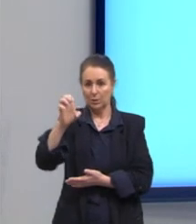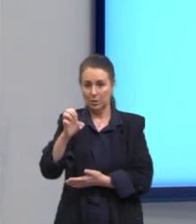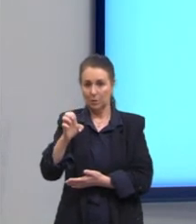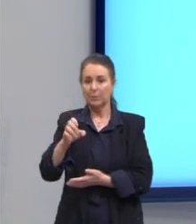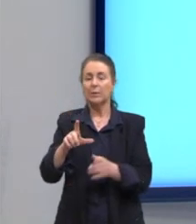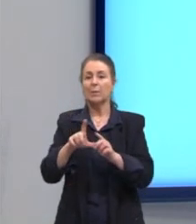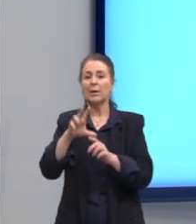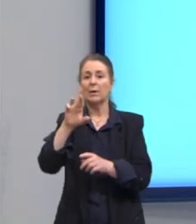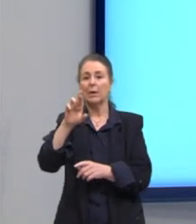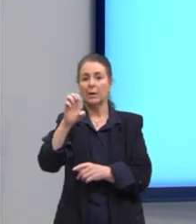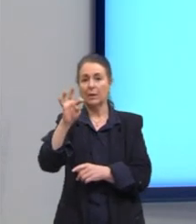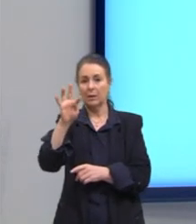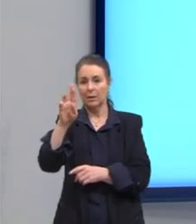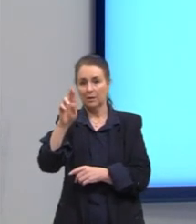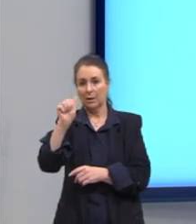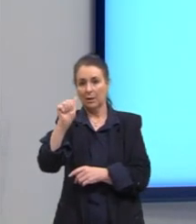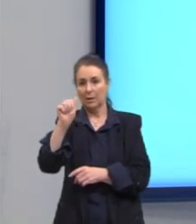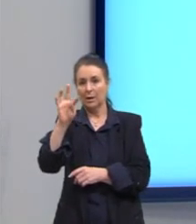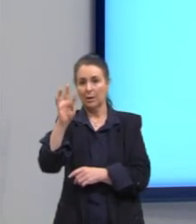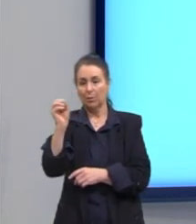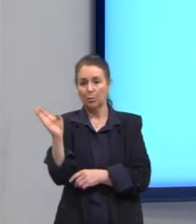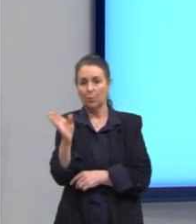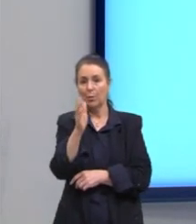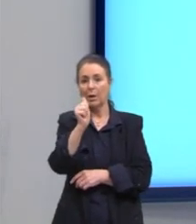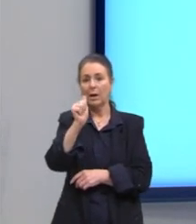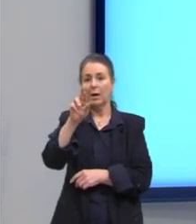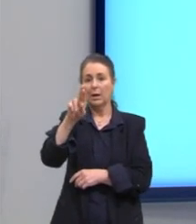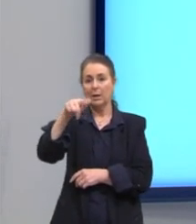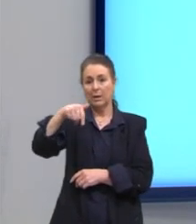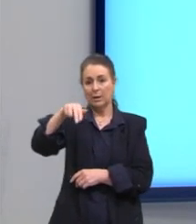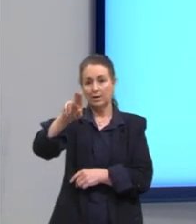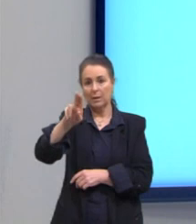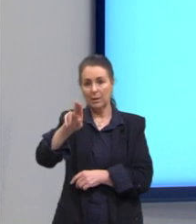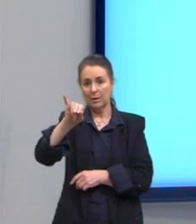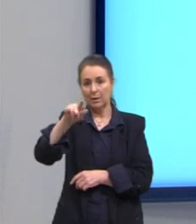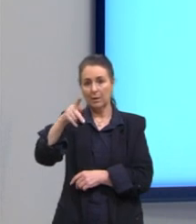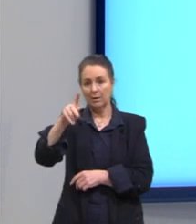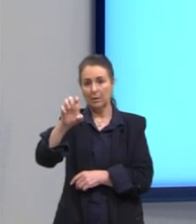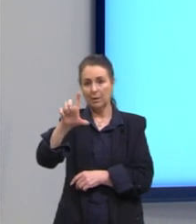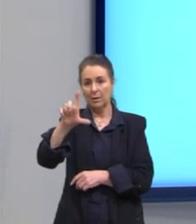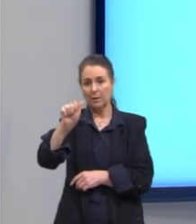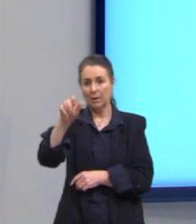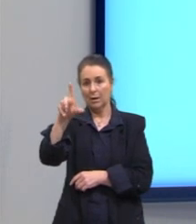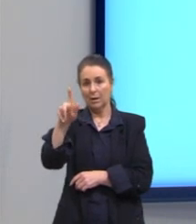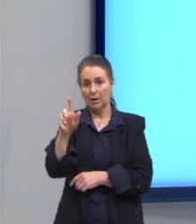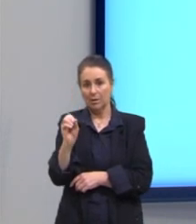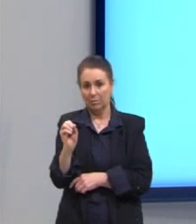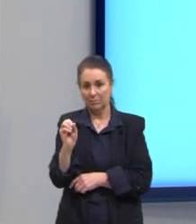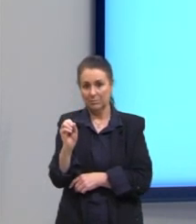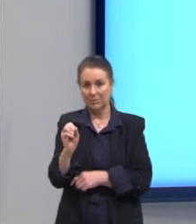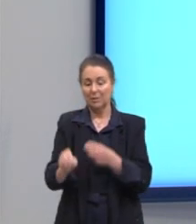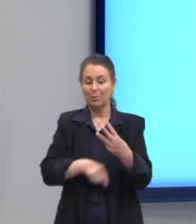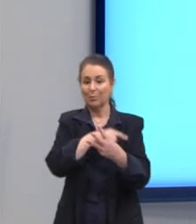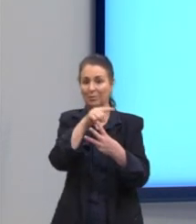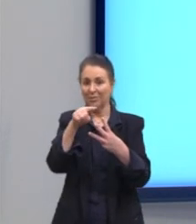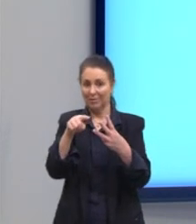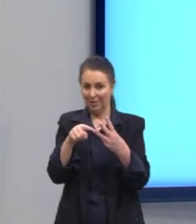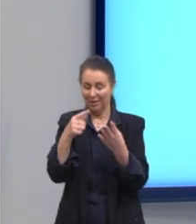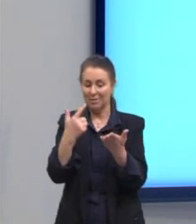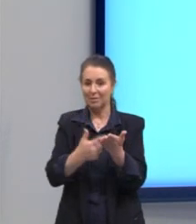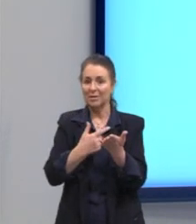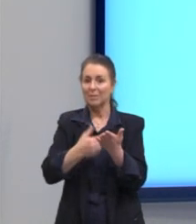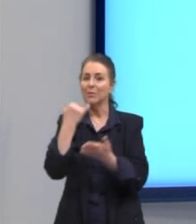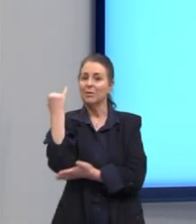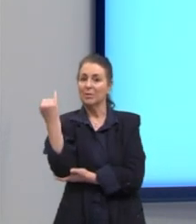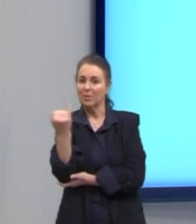e o Arquipélago, então, é uma trilogia, né, então, para ter todo o entendimento da obra, você precisa ler as três obras, tá.